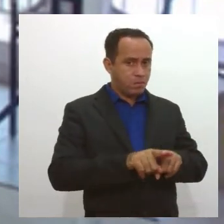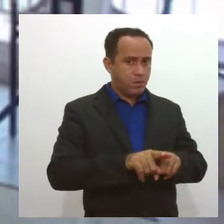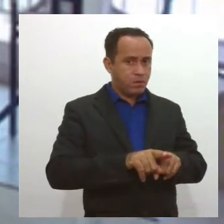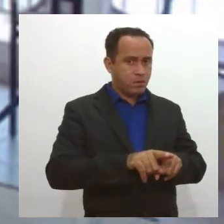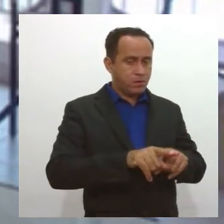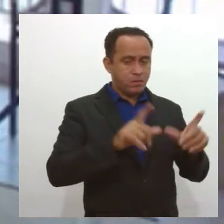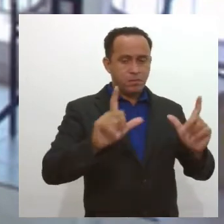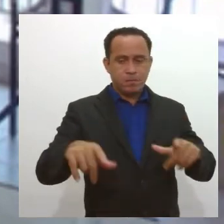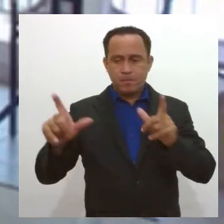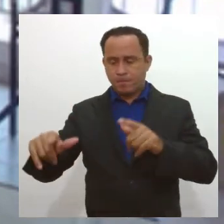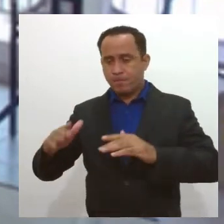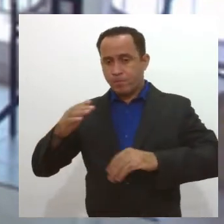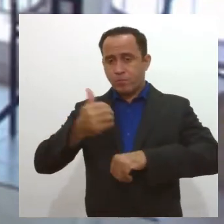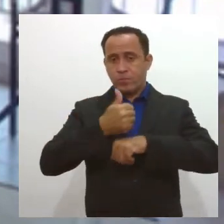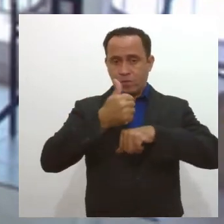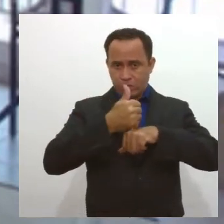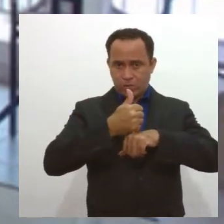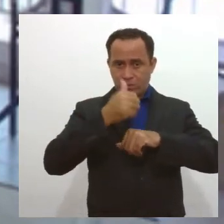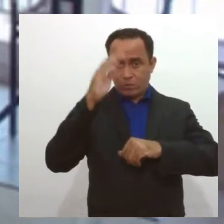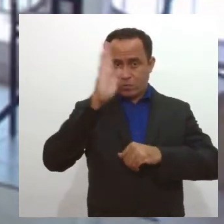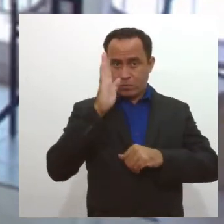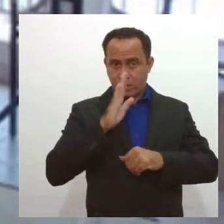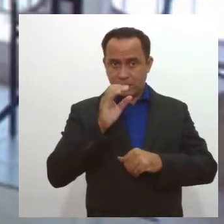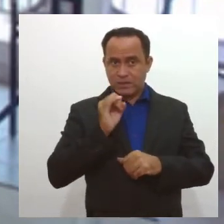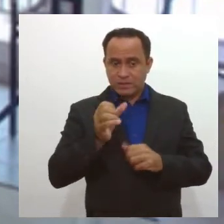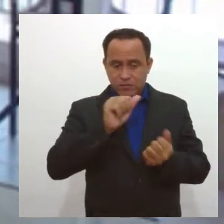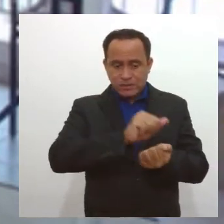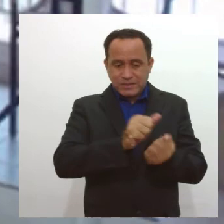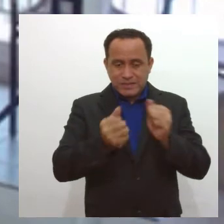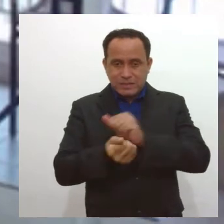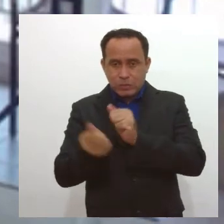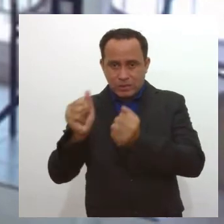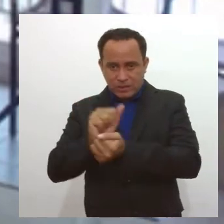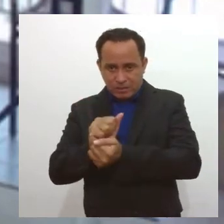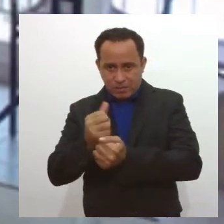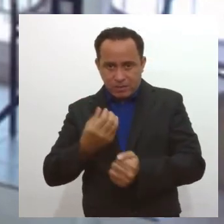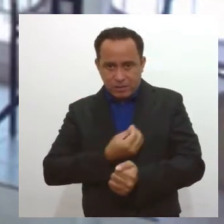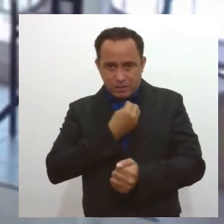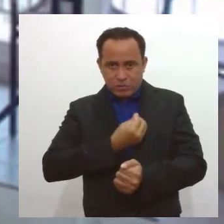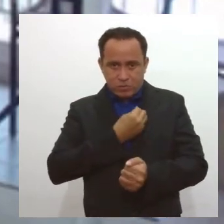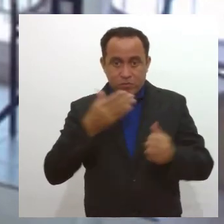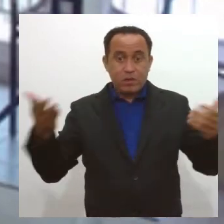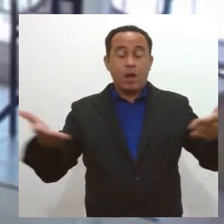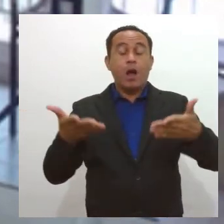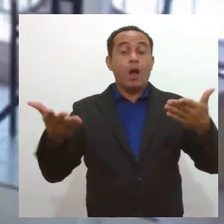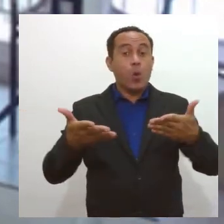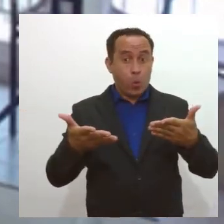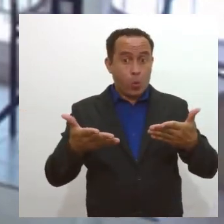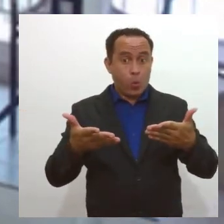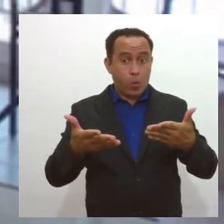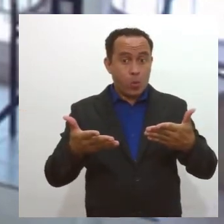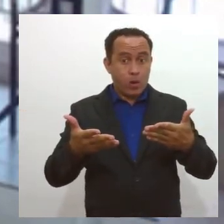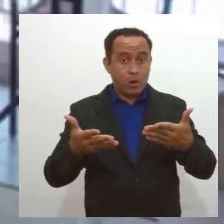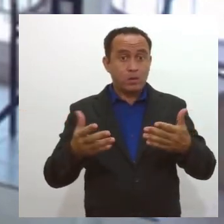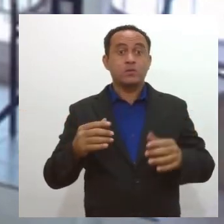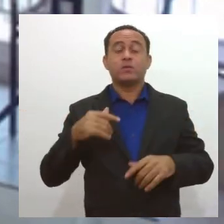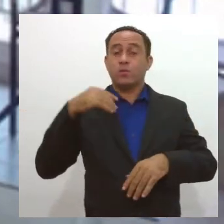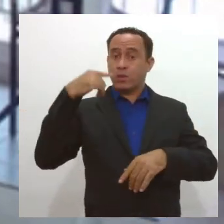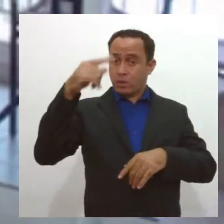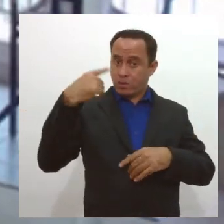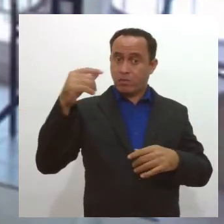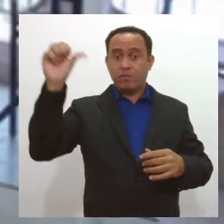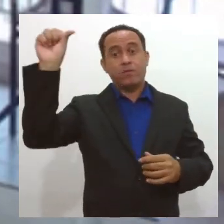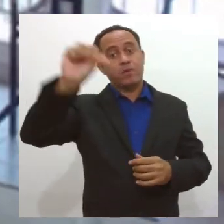muitas profissões no Brasil que, se você não adequar o seu padrão de vida à sua situação atual, e isso é momentâneo, depois vai voltar.